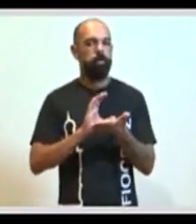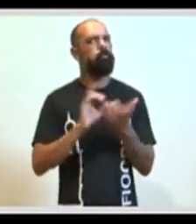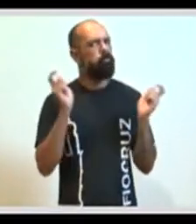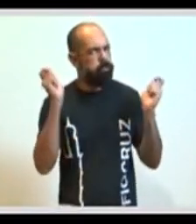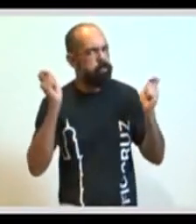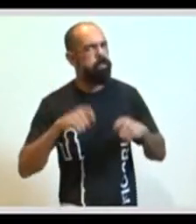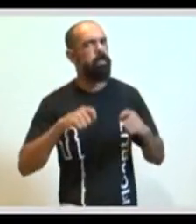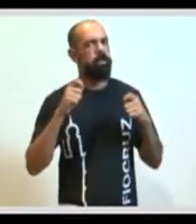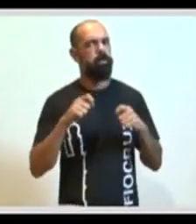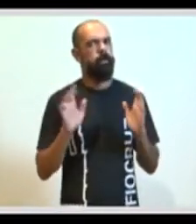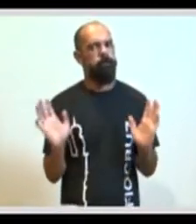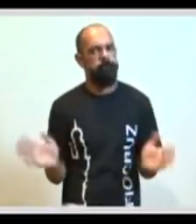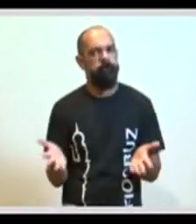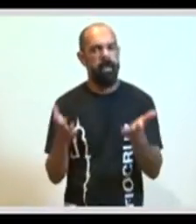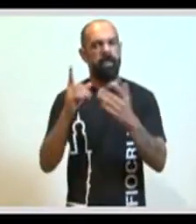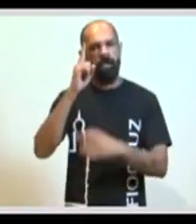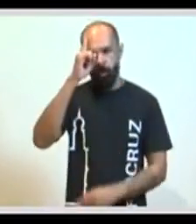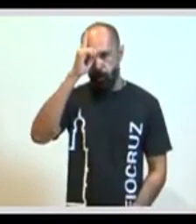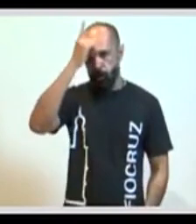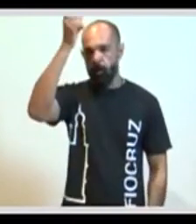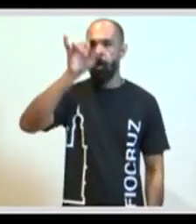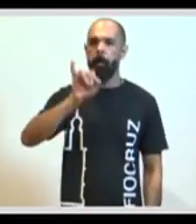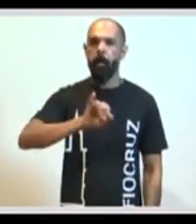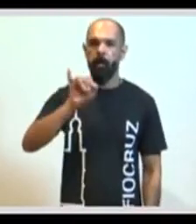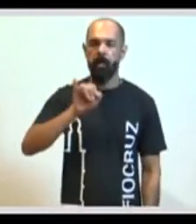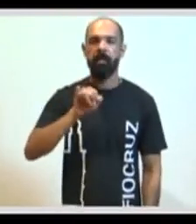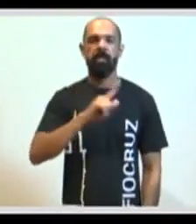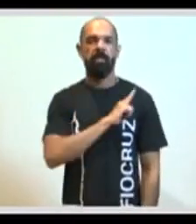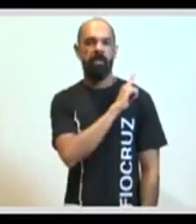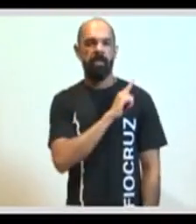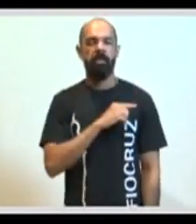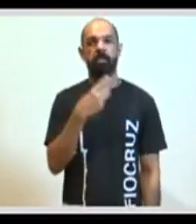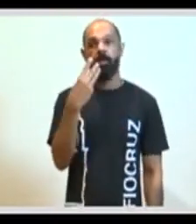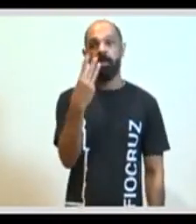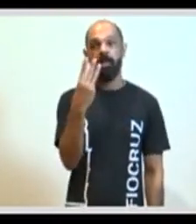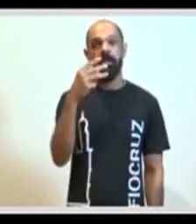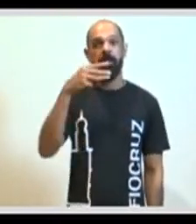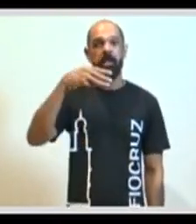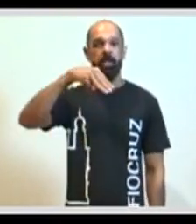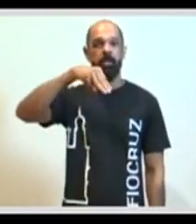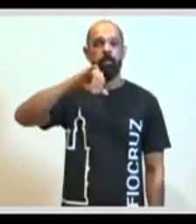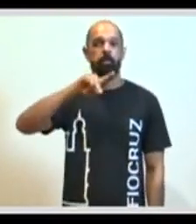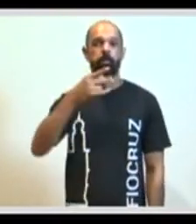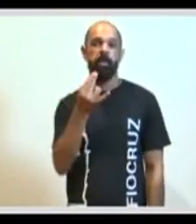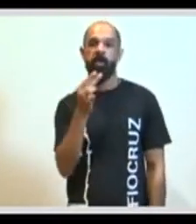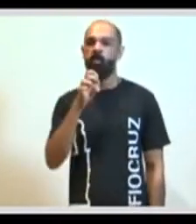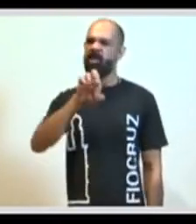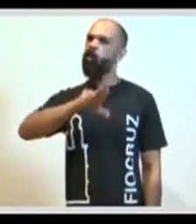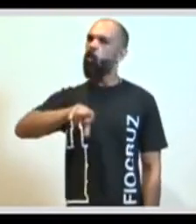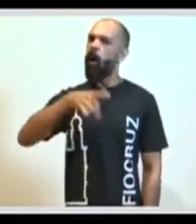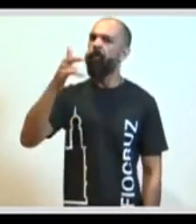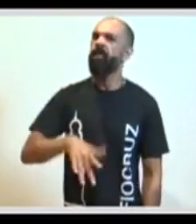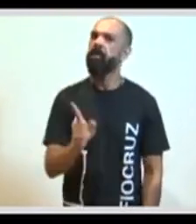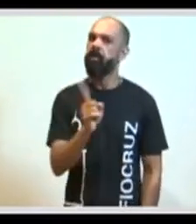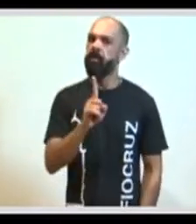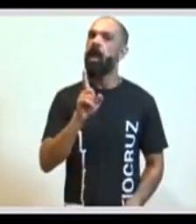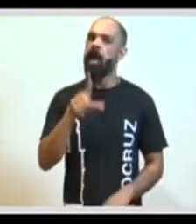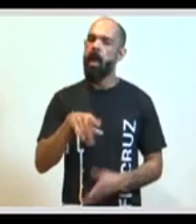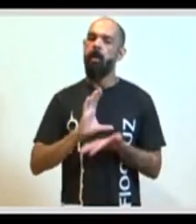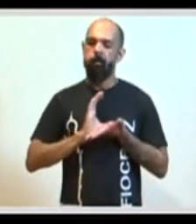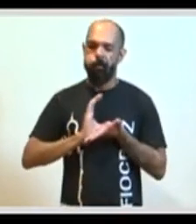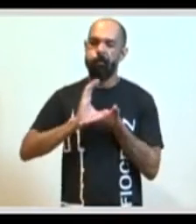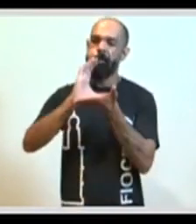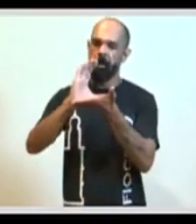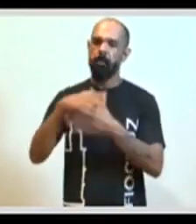potente para induzir inovações importantes na gestão, 3 milhões não é qualquer coisa, é um volume de recursos